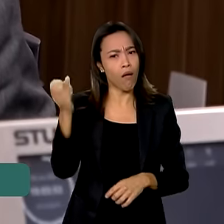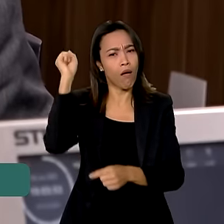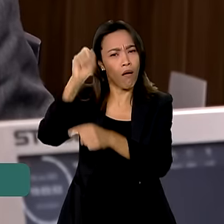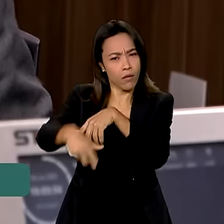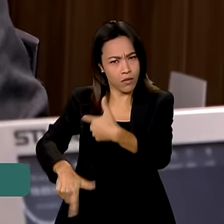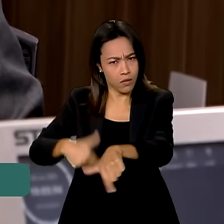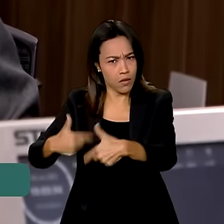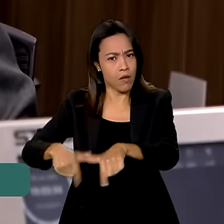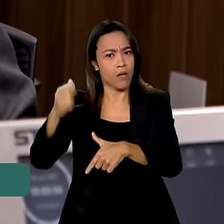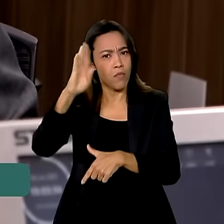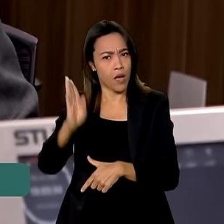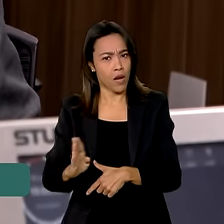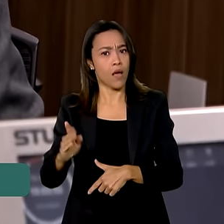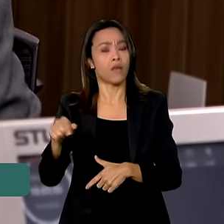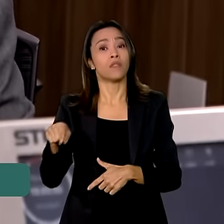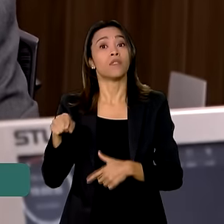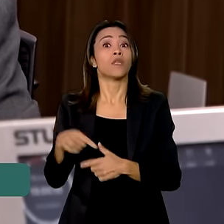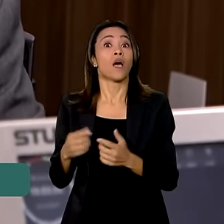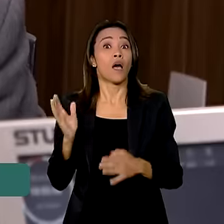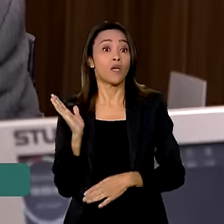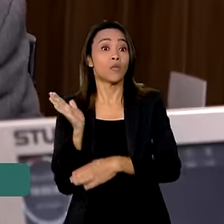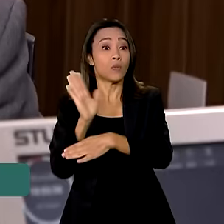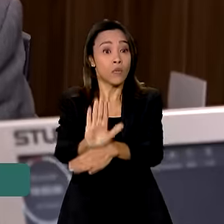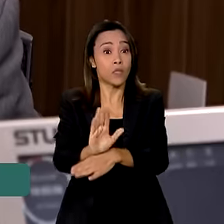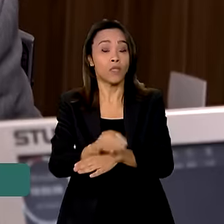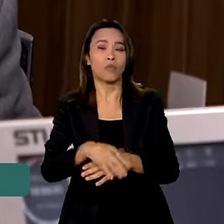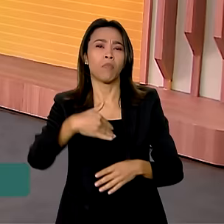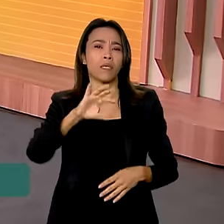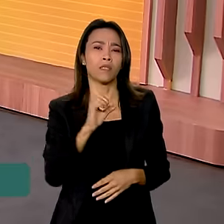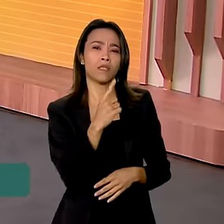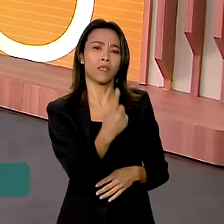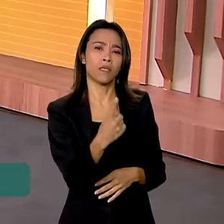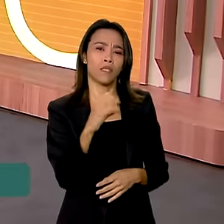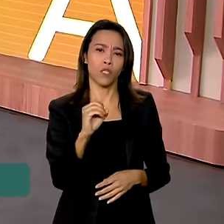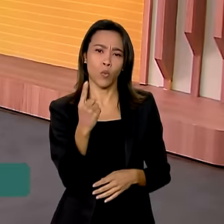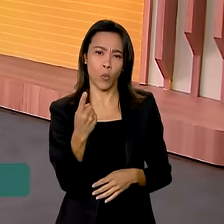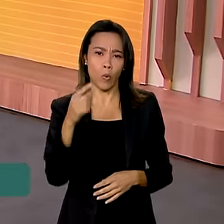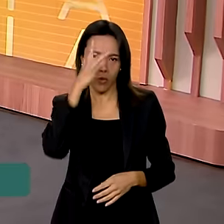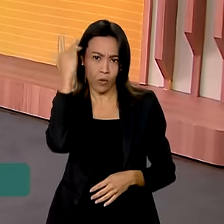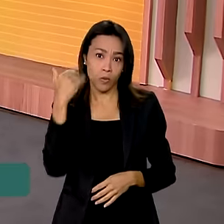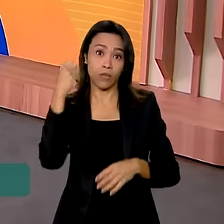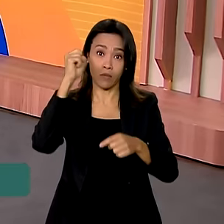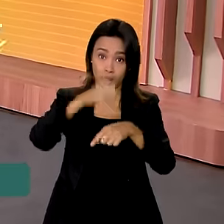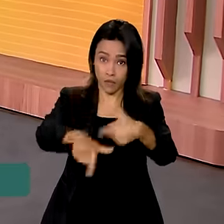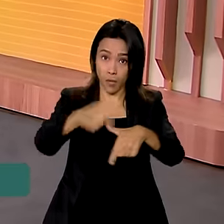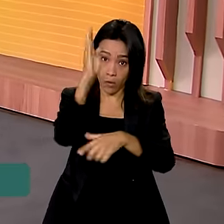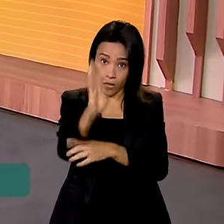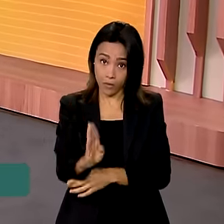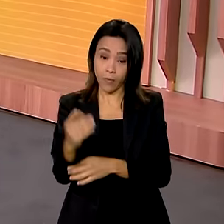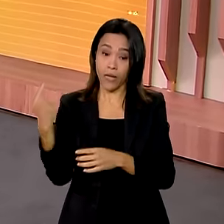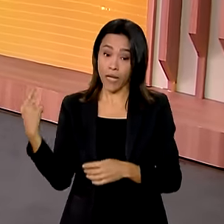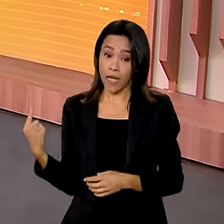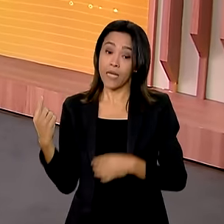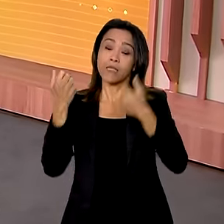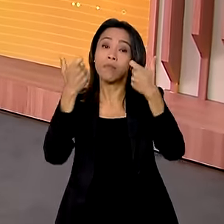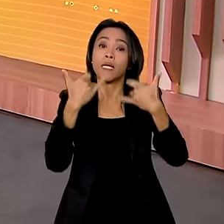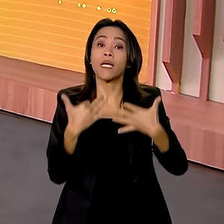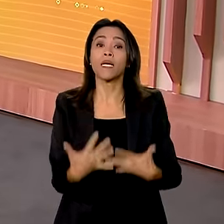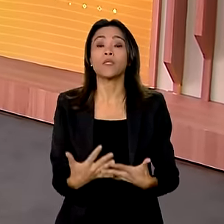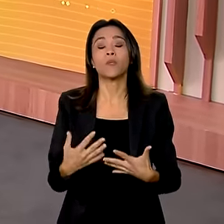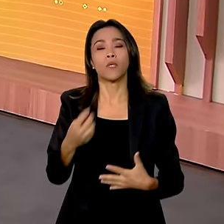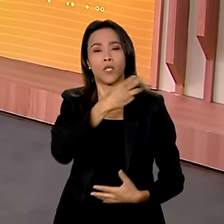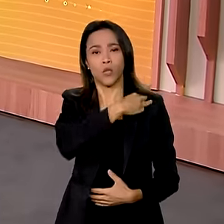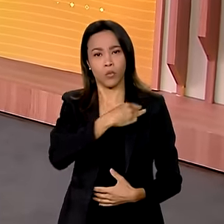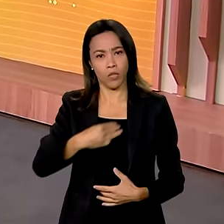corroborando com 101 milhões de pessoas empregadas no país. Olha, o Ministério da Educação oficializou o novo